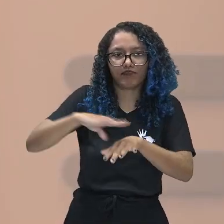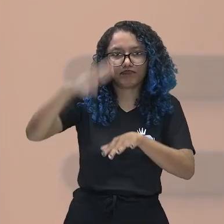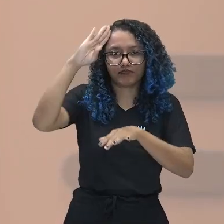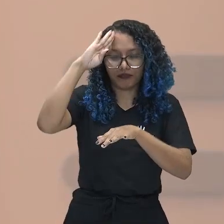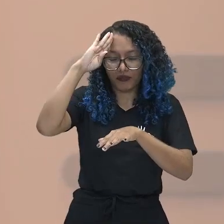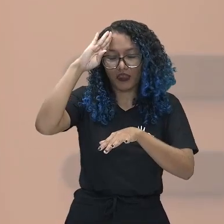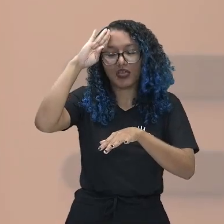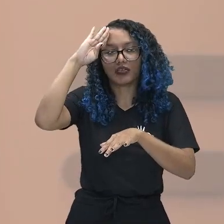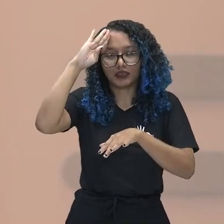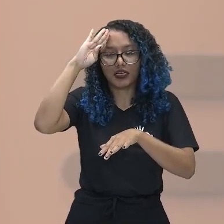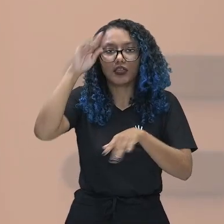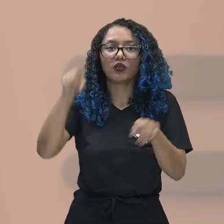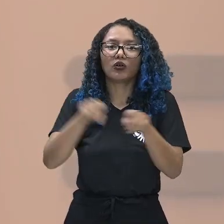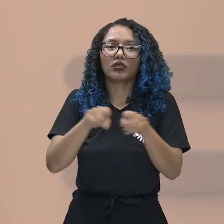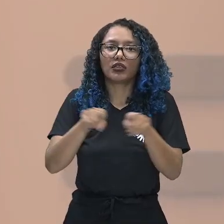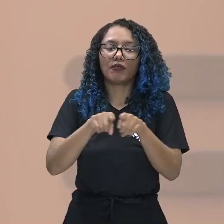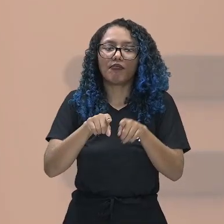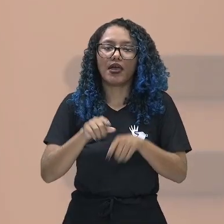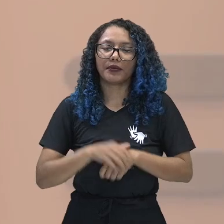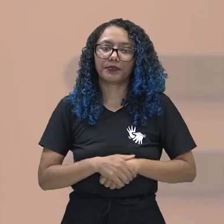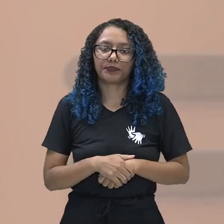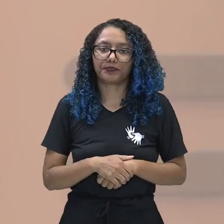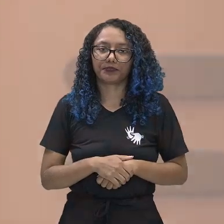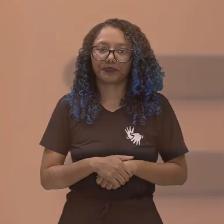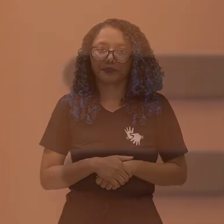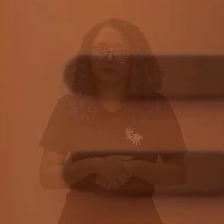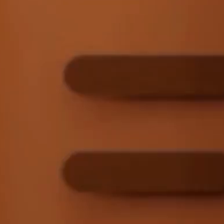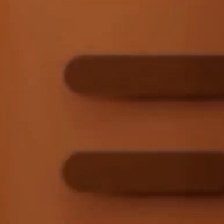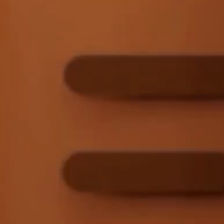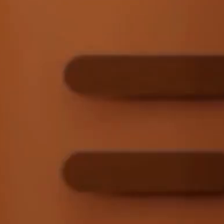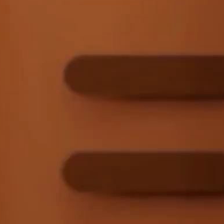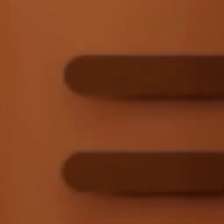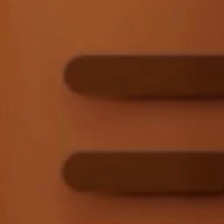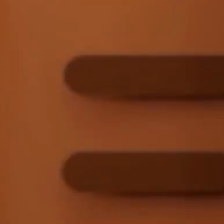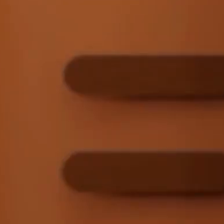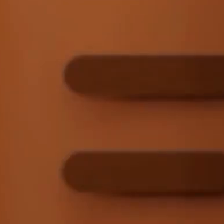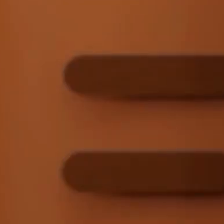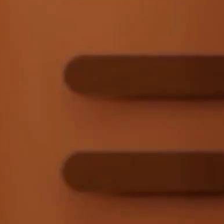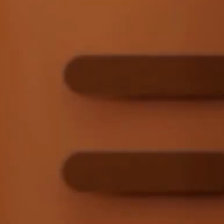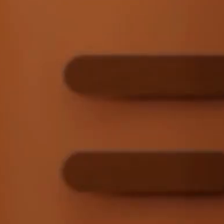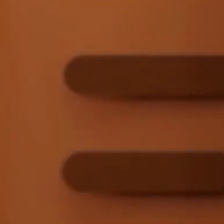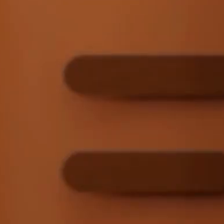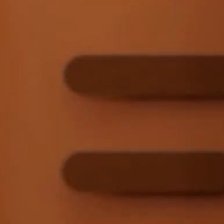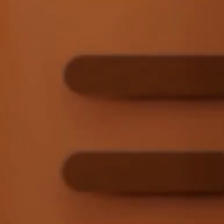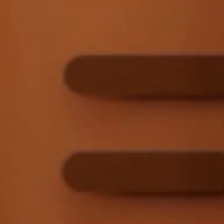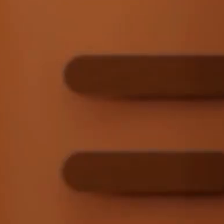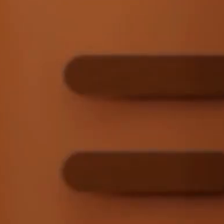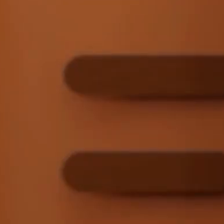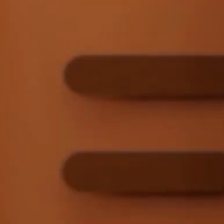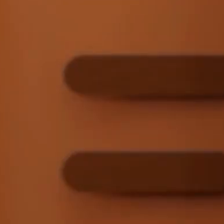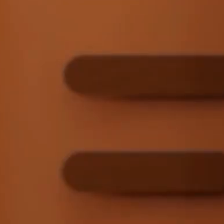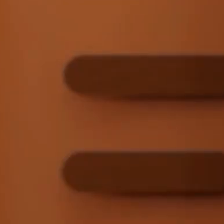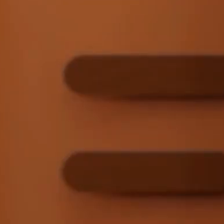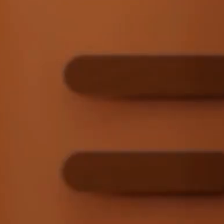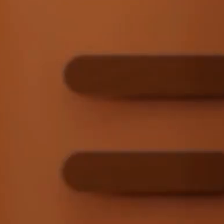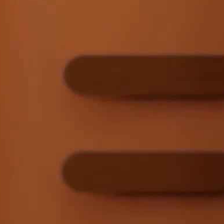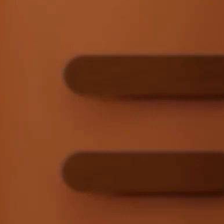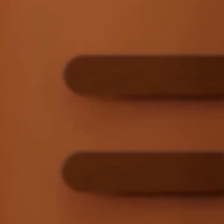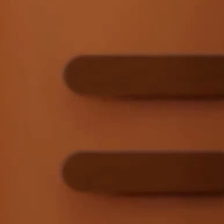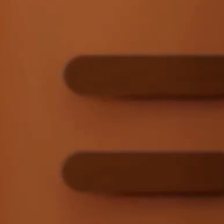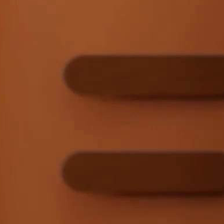o primeiro grande império também dessa Antiguidade, não é mesmo? E nós temos, então, aí a